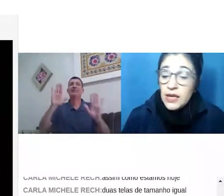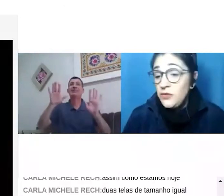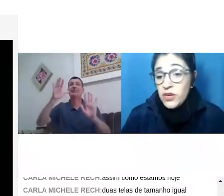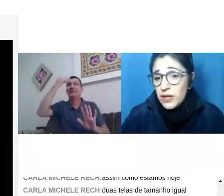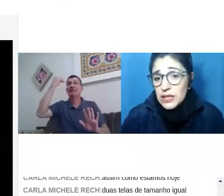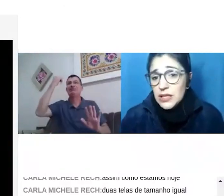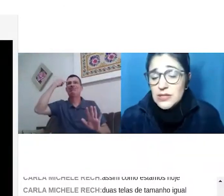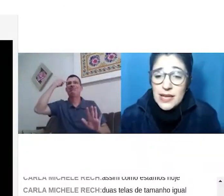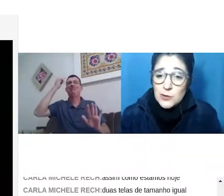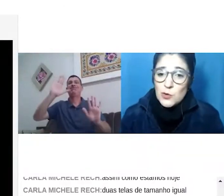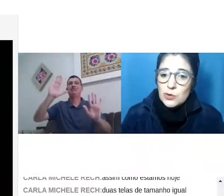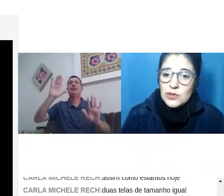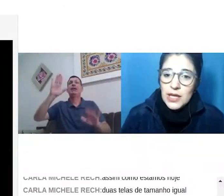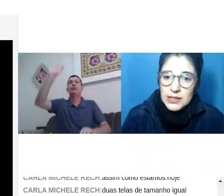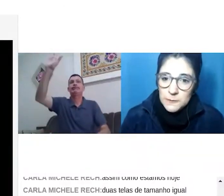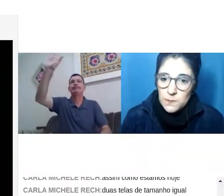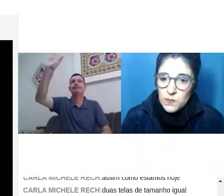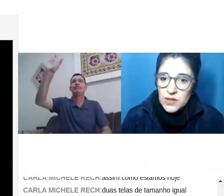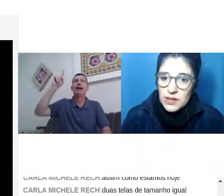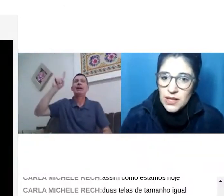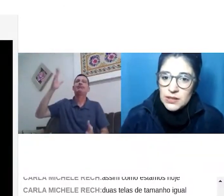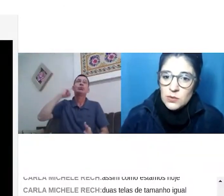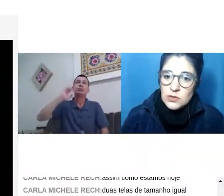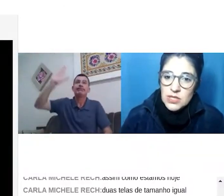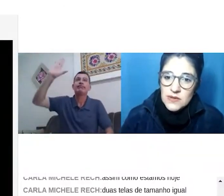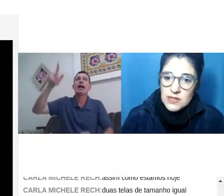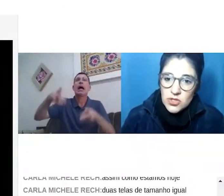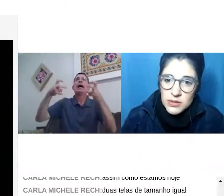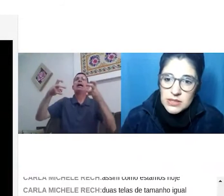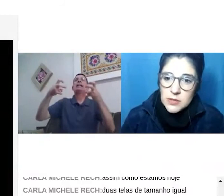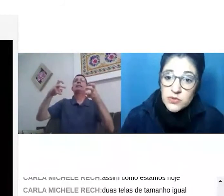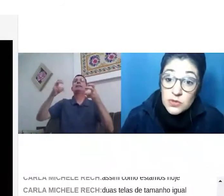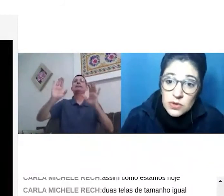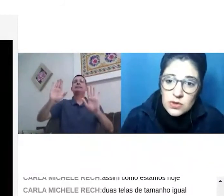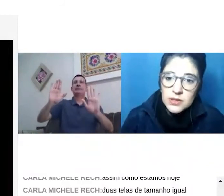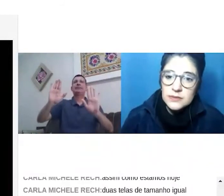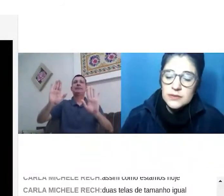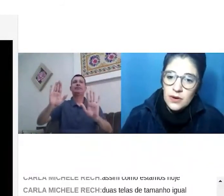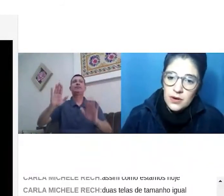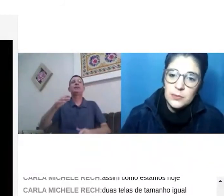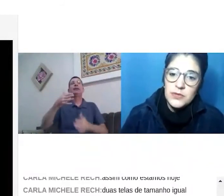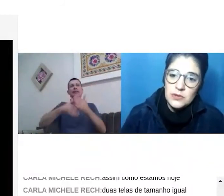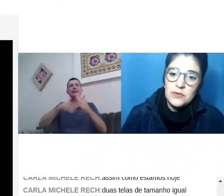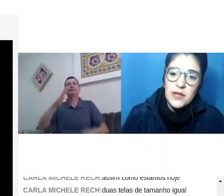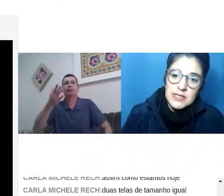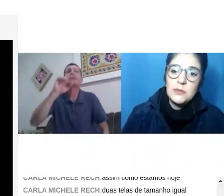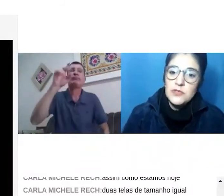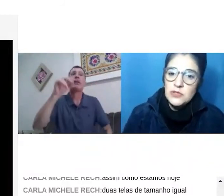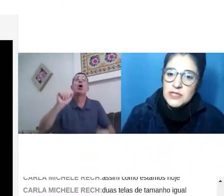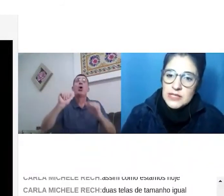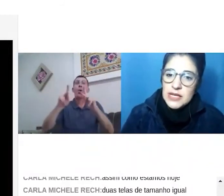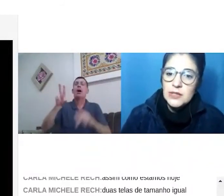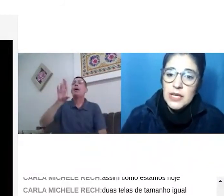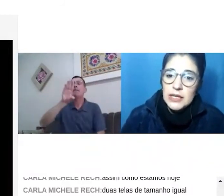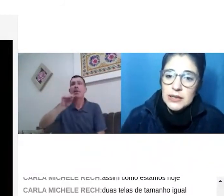e fica falando e esquece que o surdo está ali né? então o surdo às vezes chama atenção professor ó, professor faz assim professor